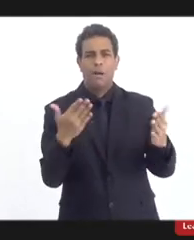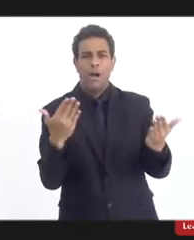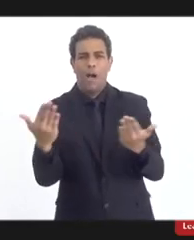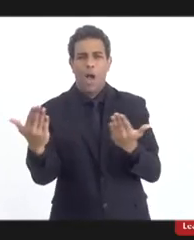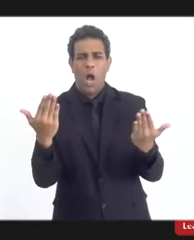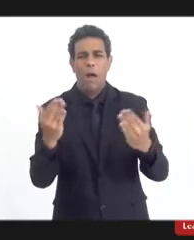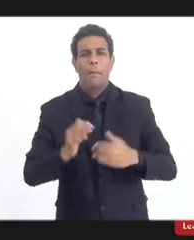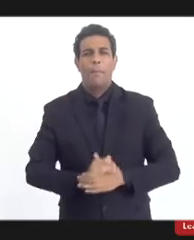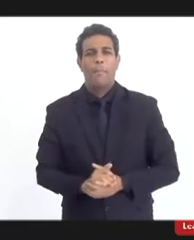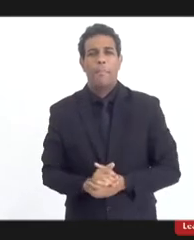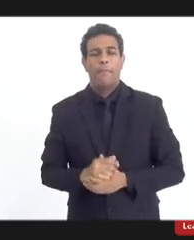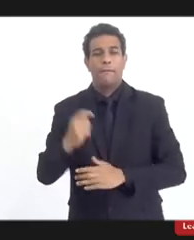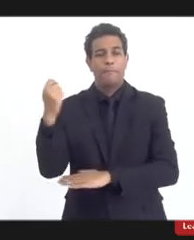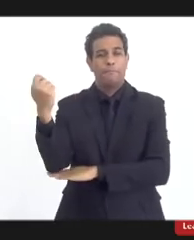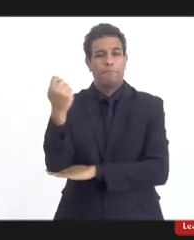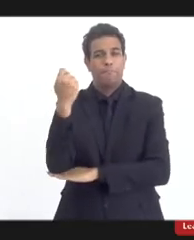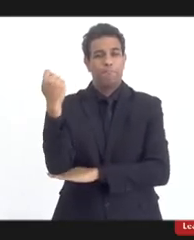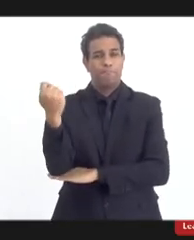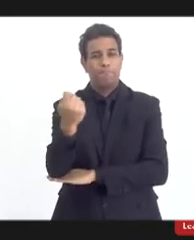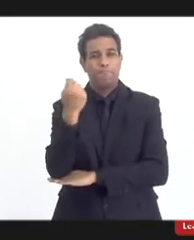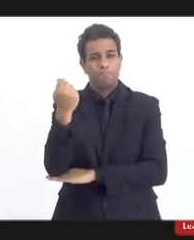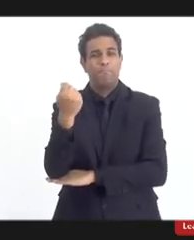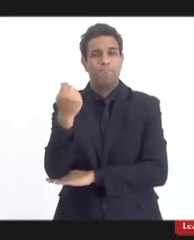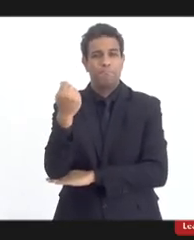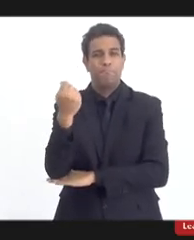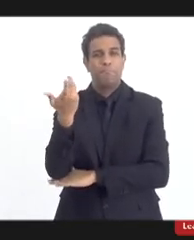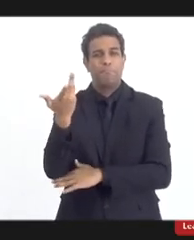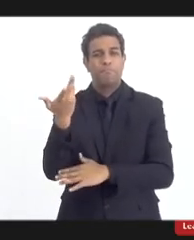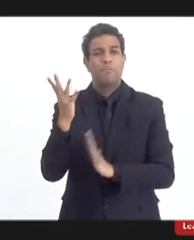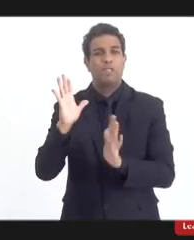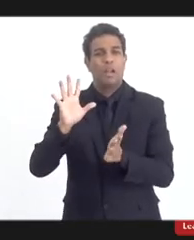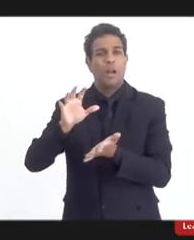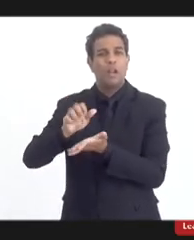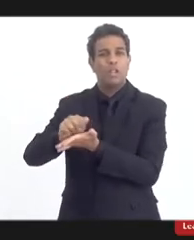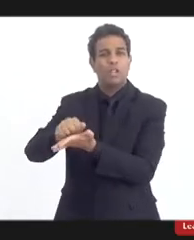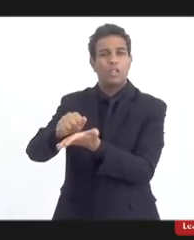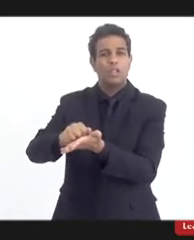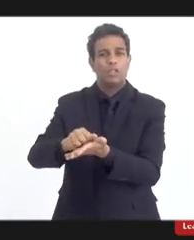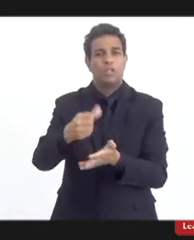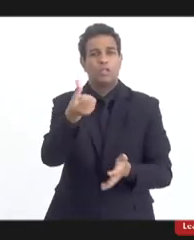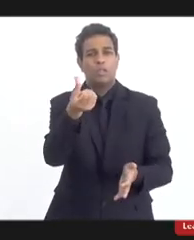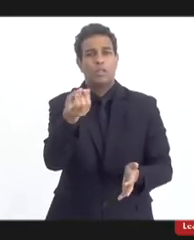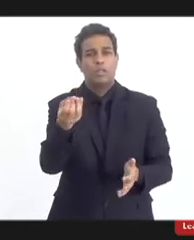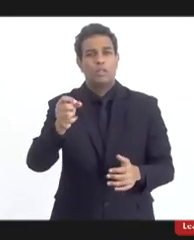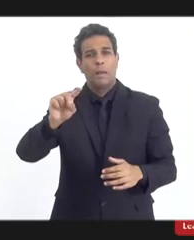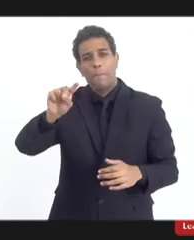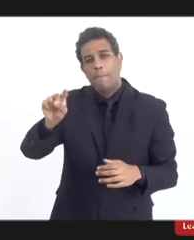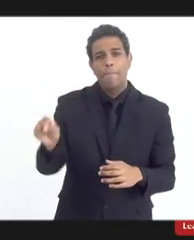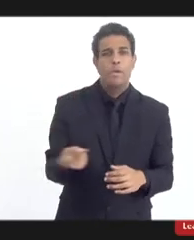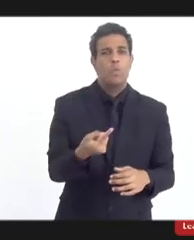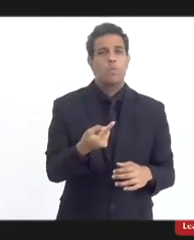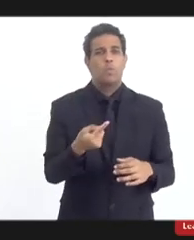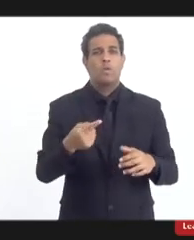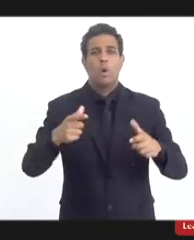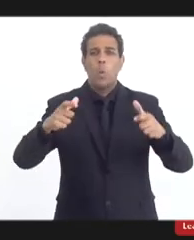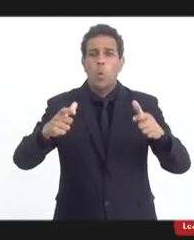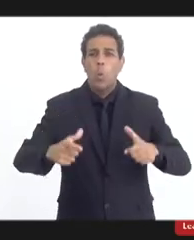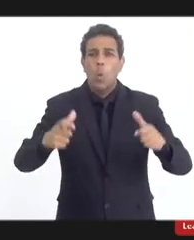que no Rio Grande do Sul nós temos registros de 60 mil terreiros de